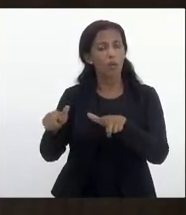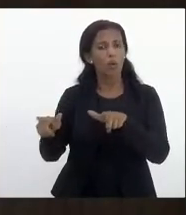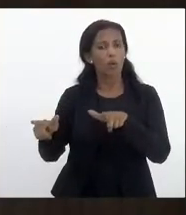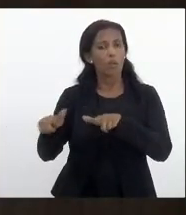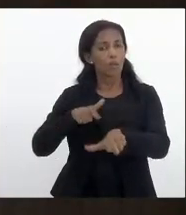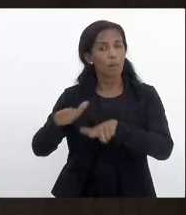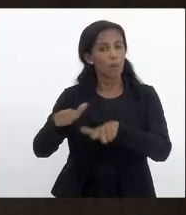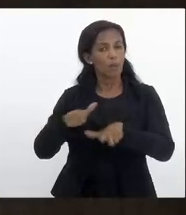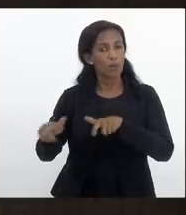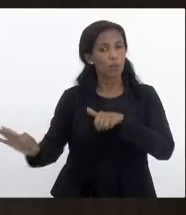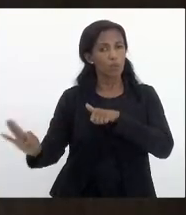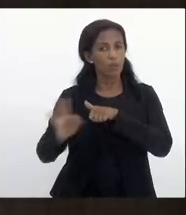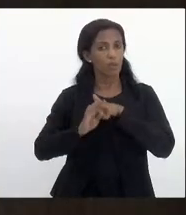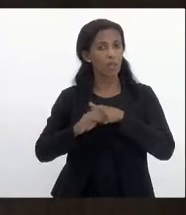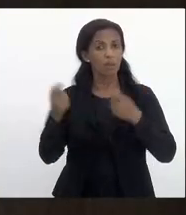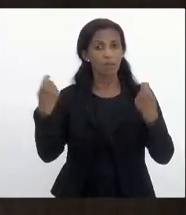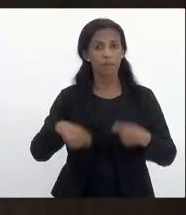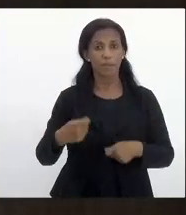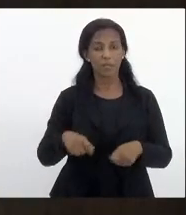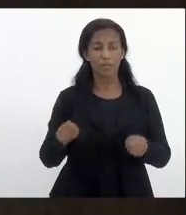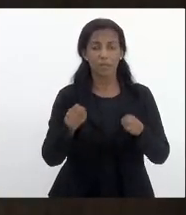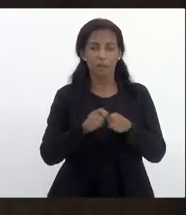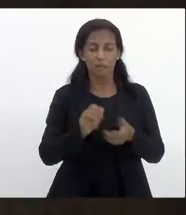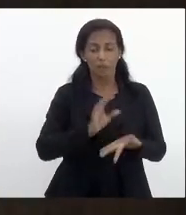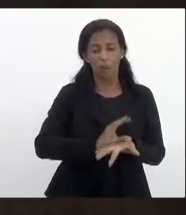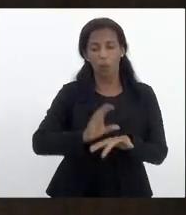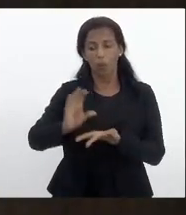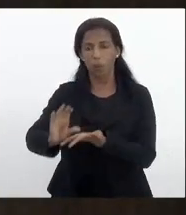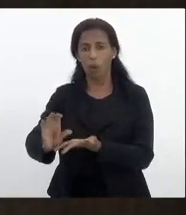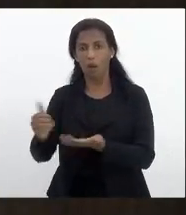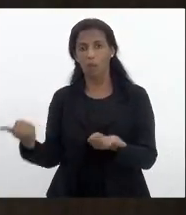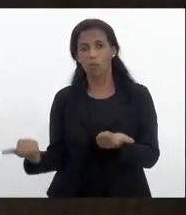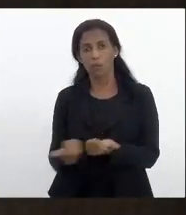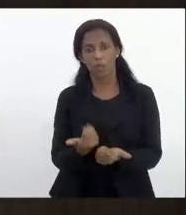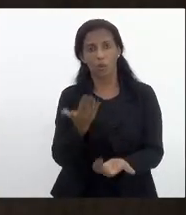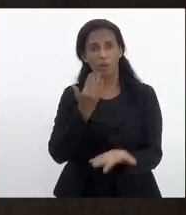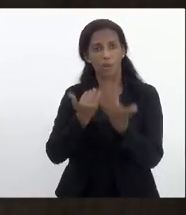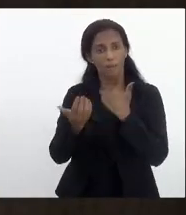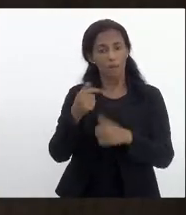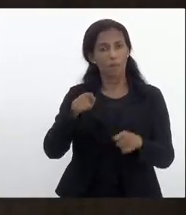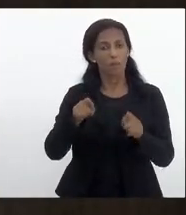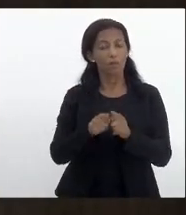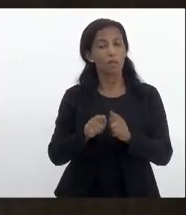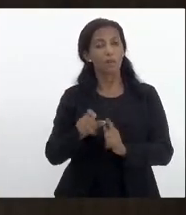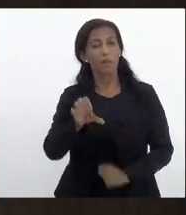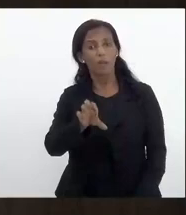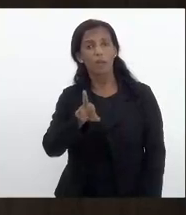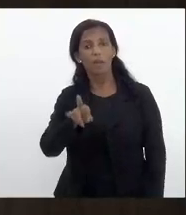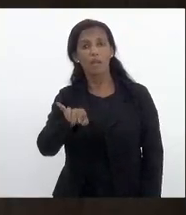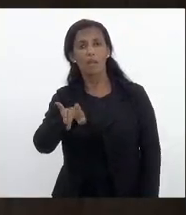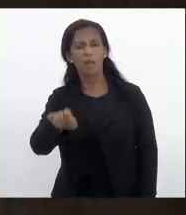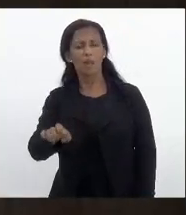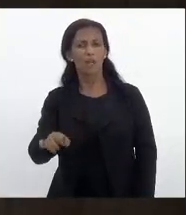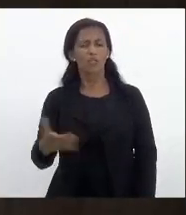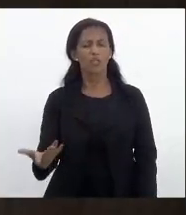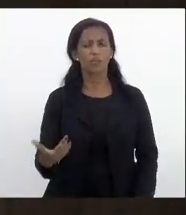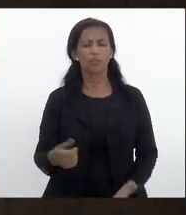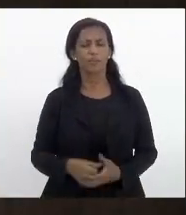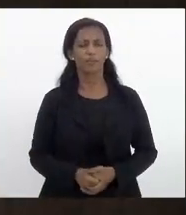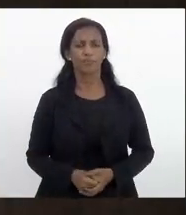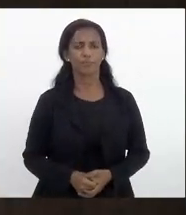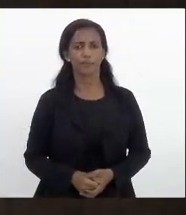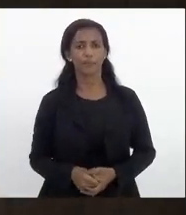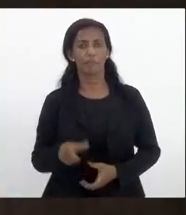UEF a UEF já fez isso precisa fazer a majoração do auxílio alimentação e do auxílio creche qual é a questão do presidente Marta Rocha